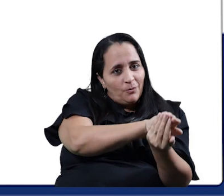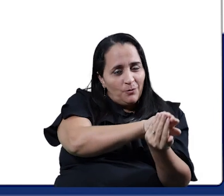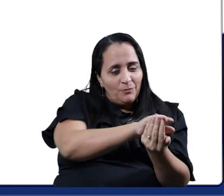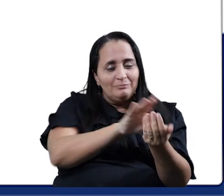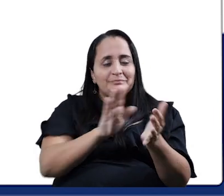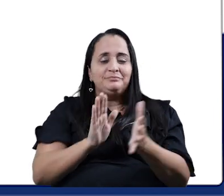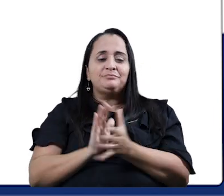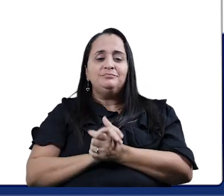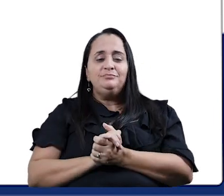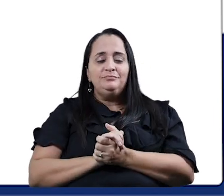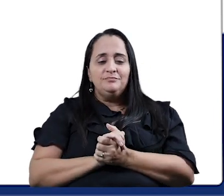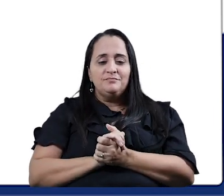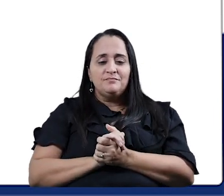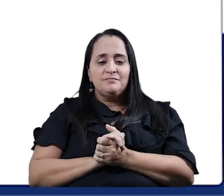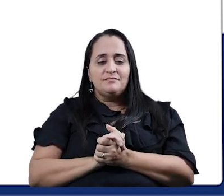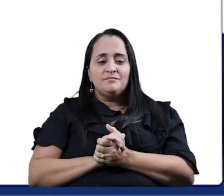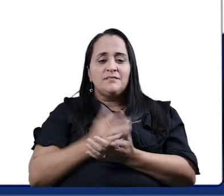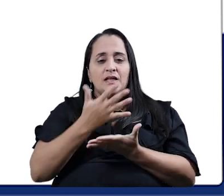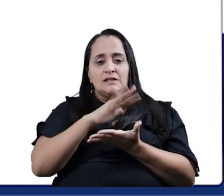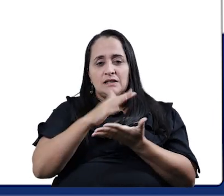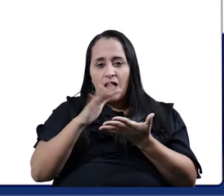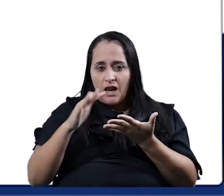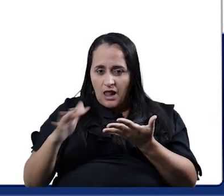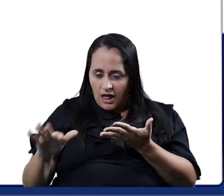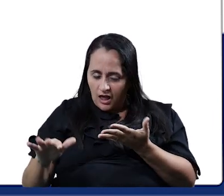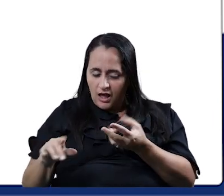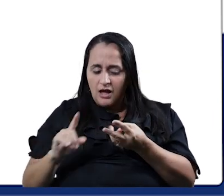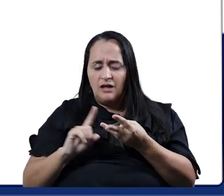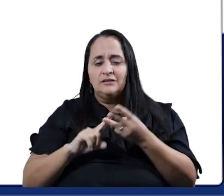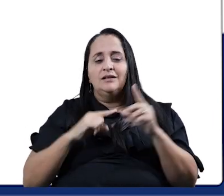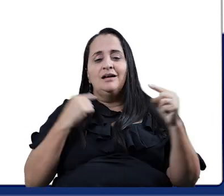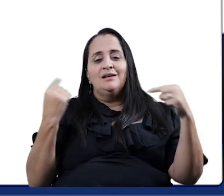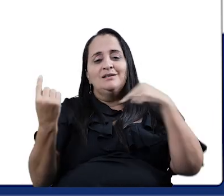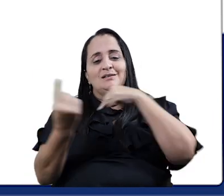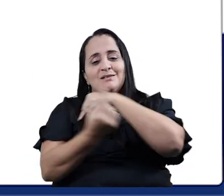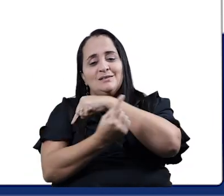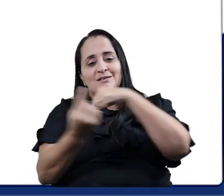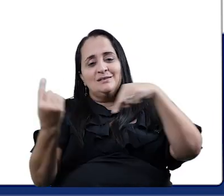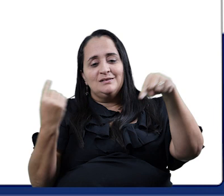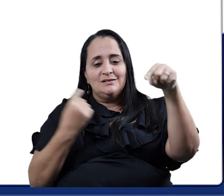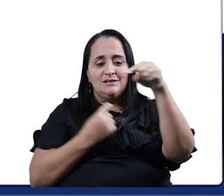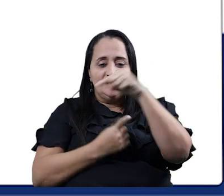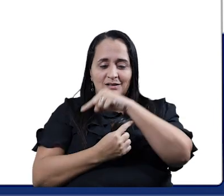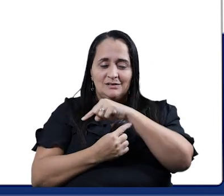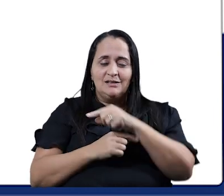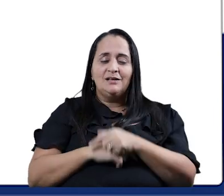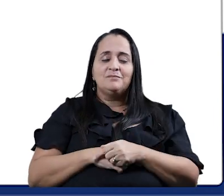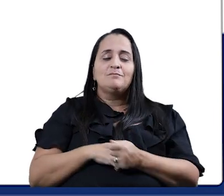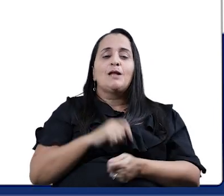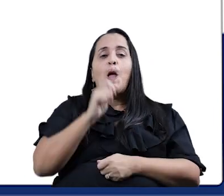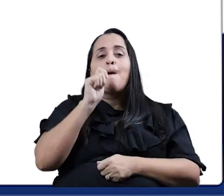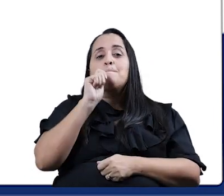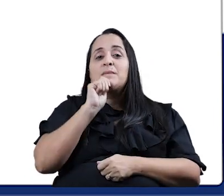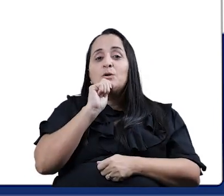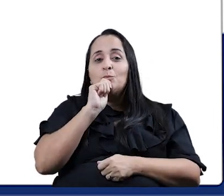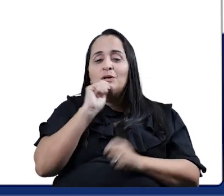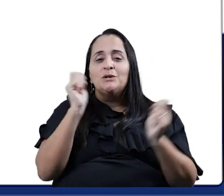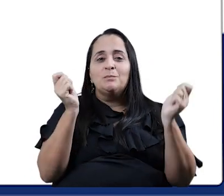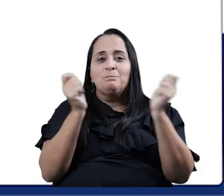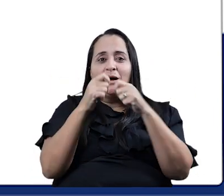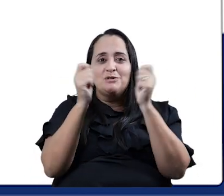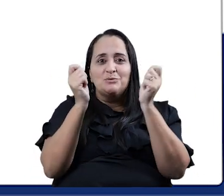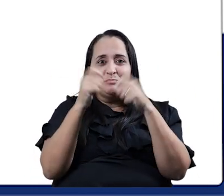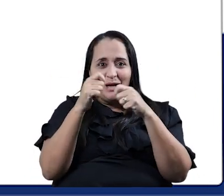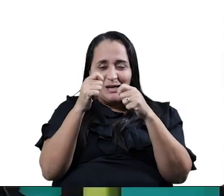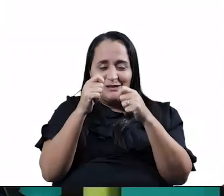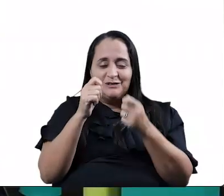Nós cantamos A Salada Saladinha. Ciranda Cirandinha. Ó, pirulito que bate e bate.